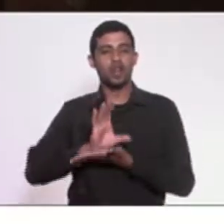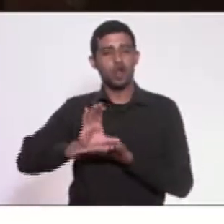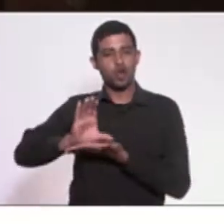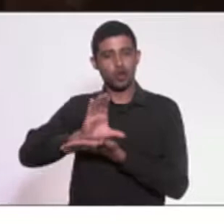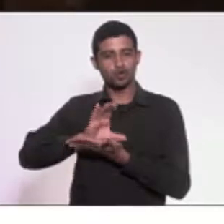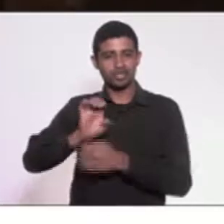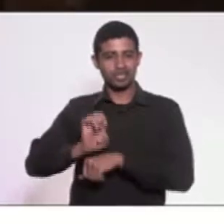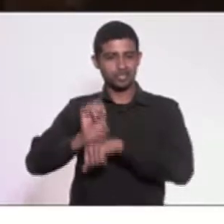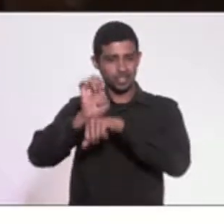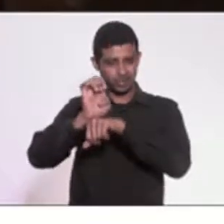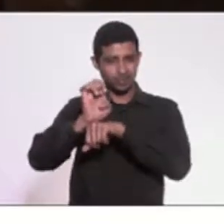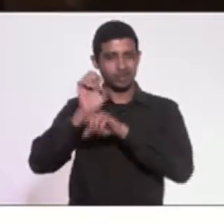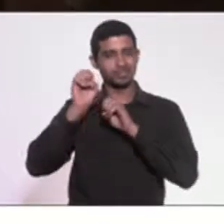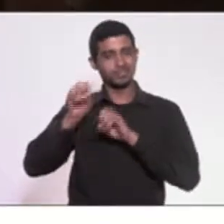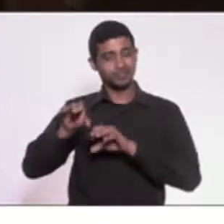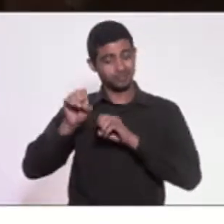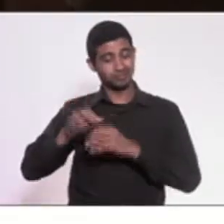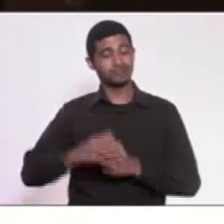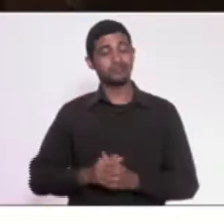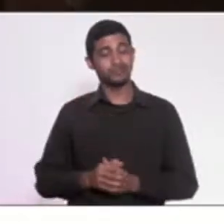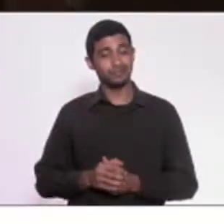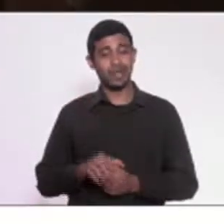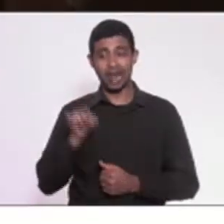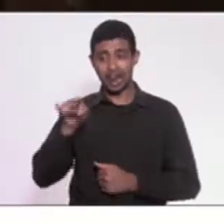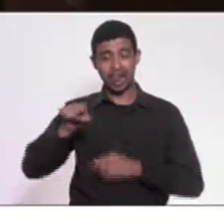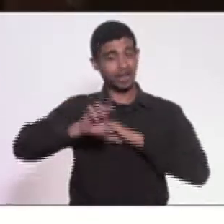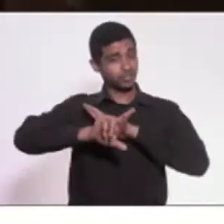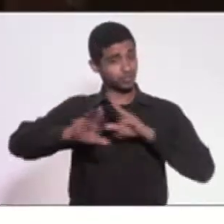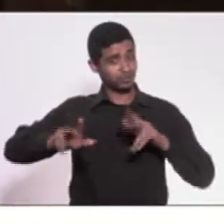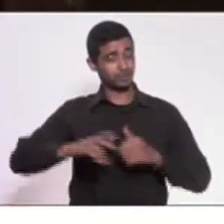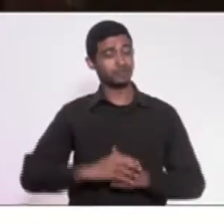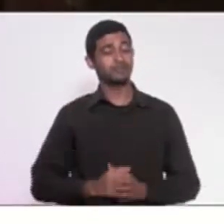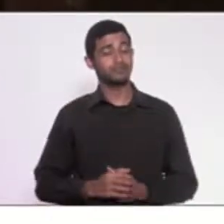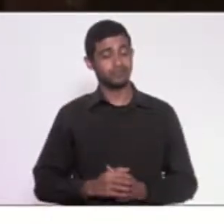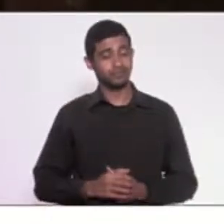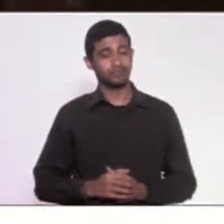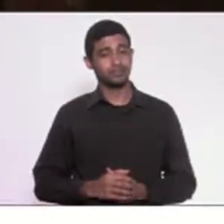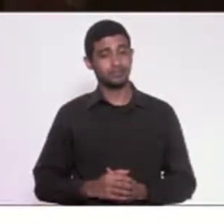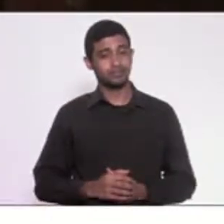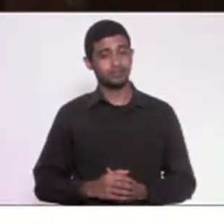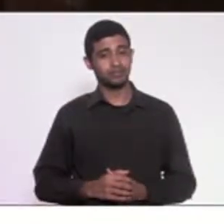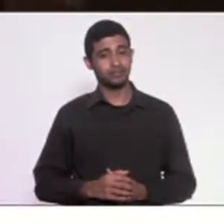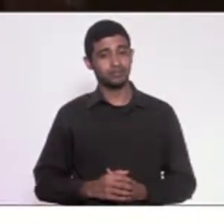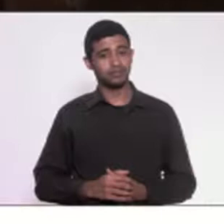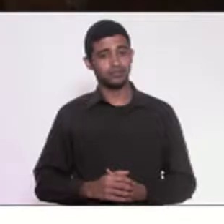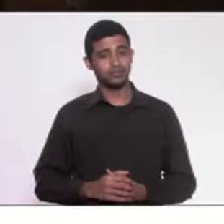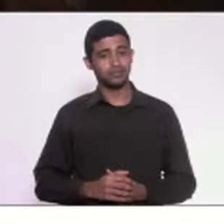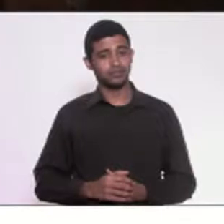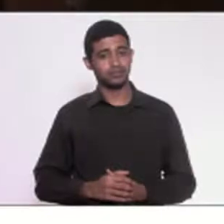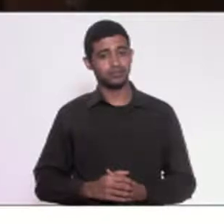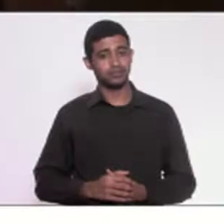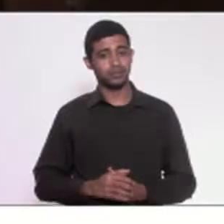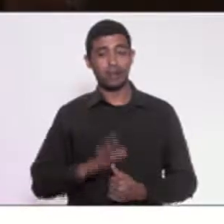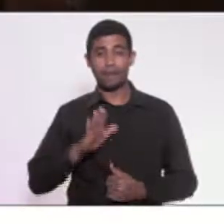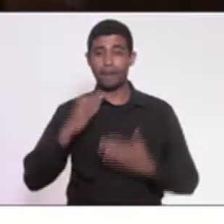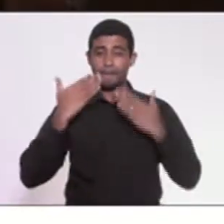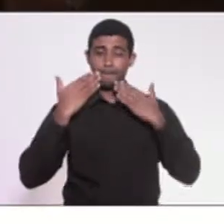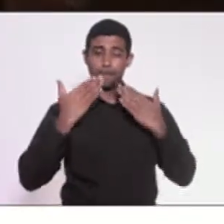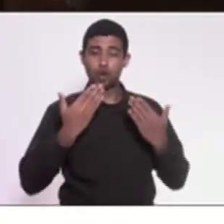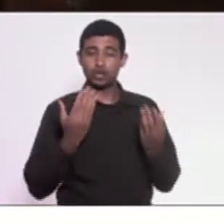Educação. Lá, o fenômeno foi diferente, mas expressa a mesma